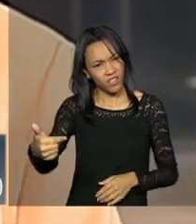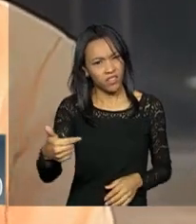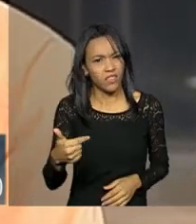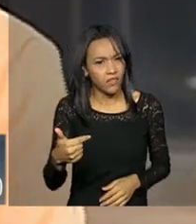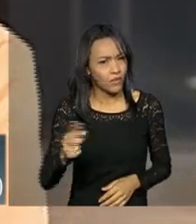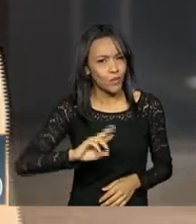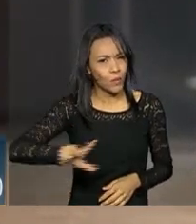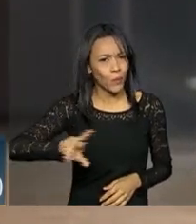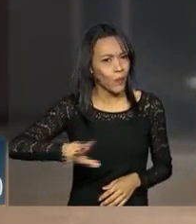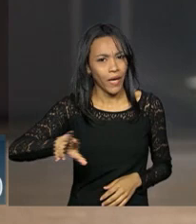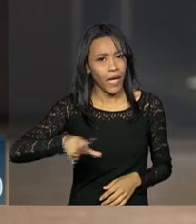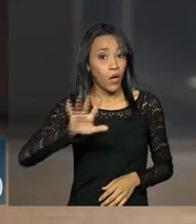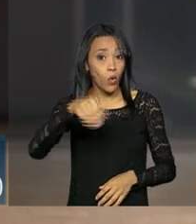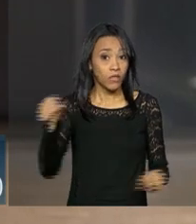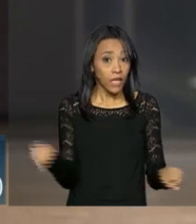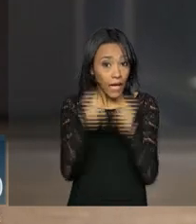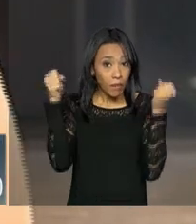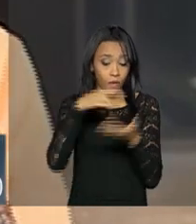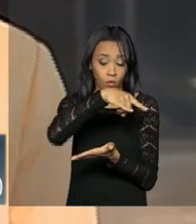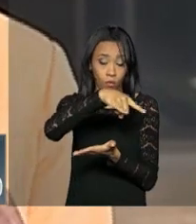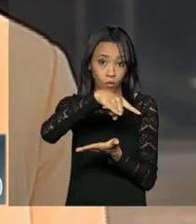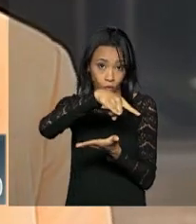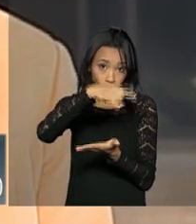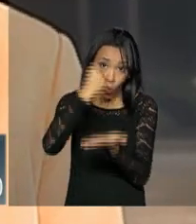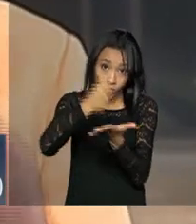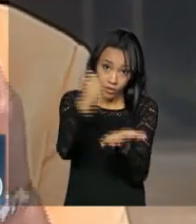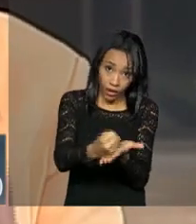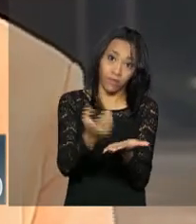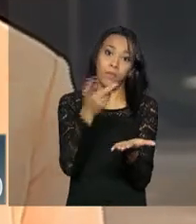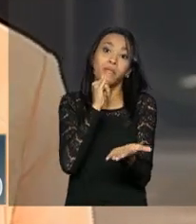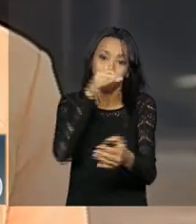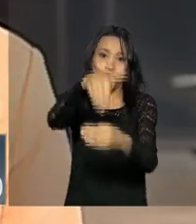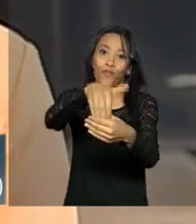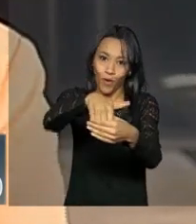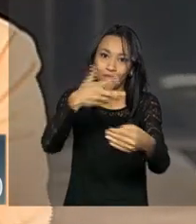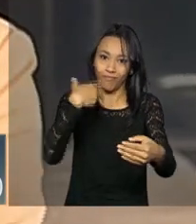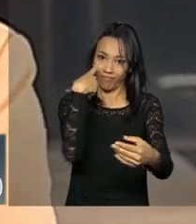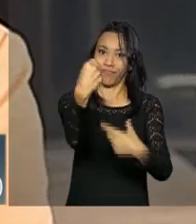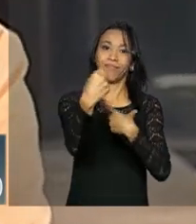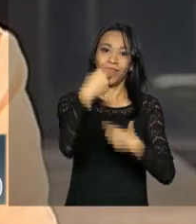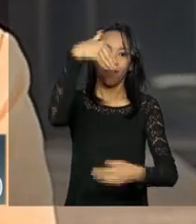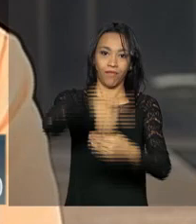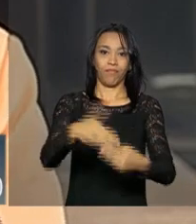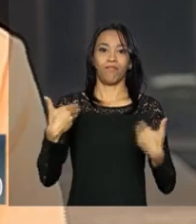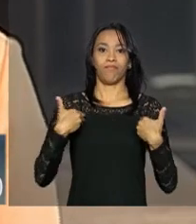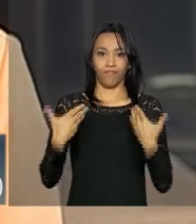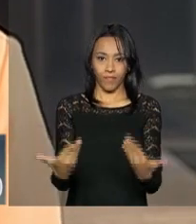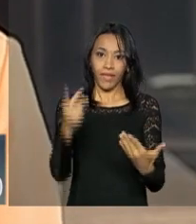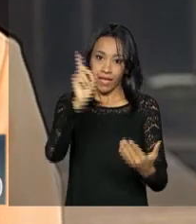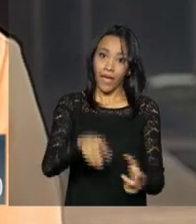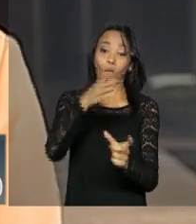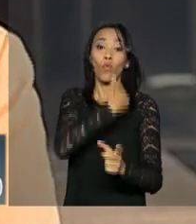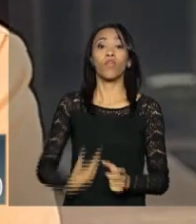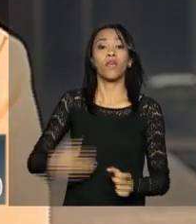Quando você rompe um contrato dessa magnitude, que é o contrato que é base do presidencialismo,